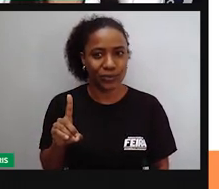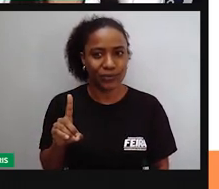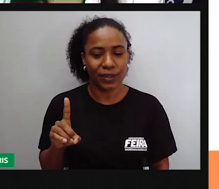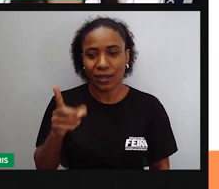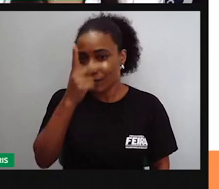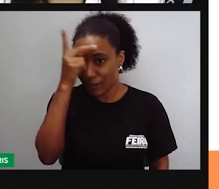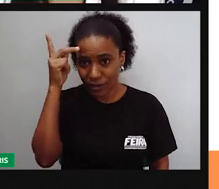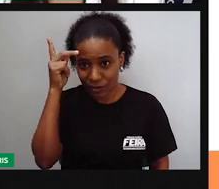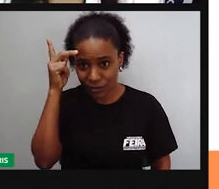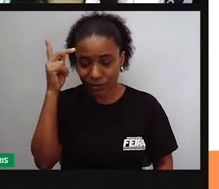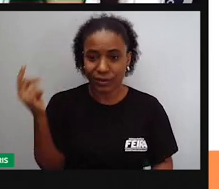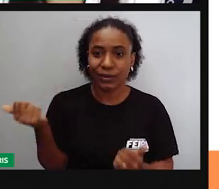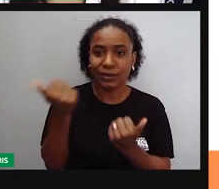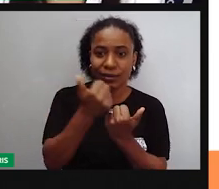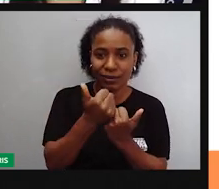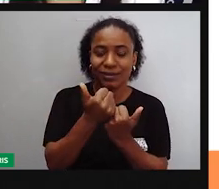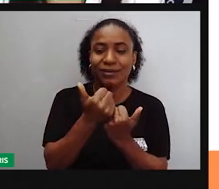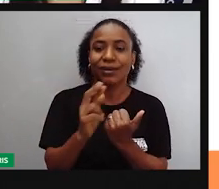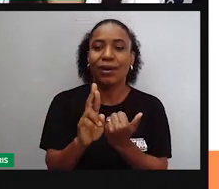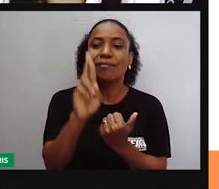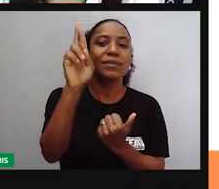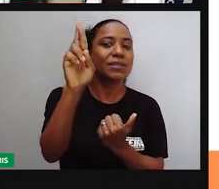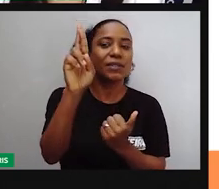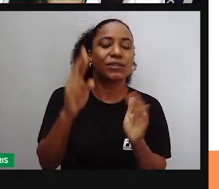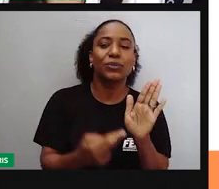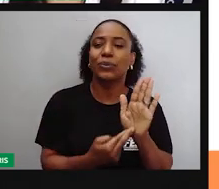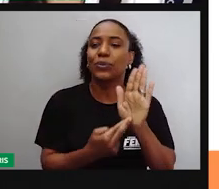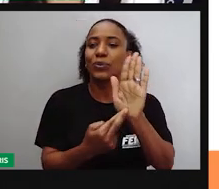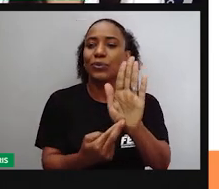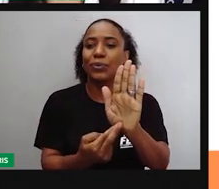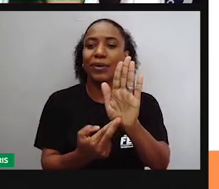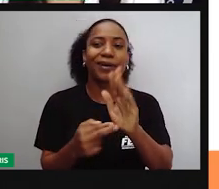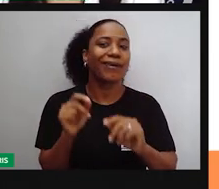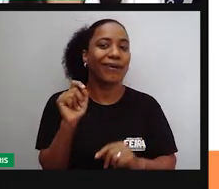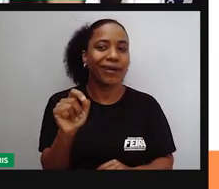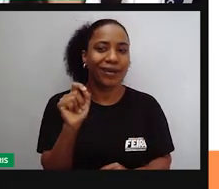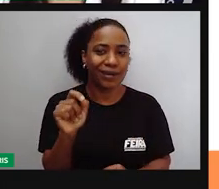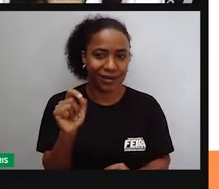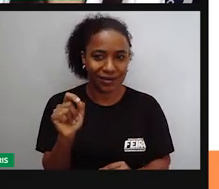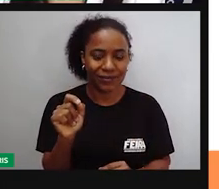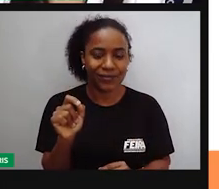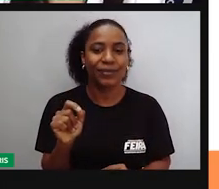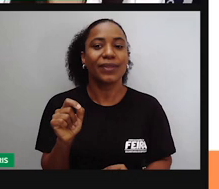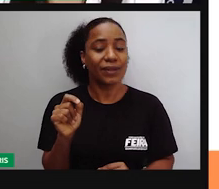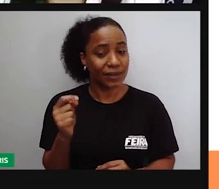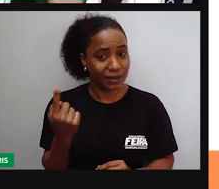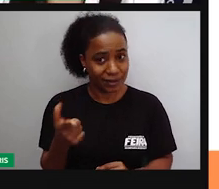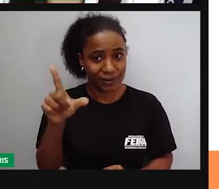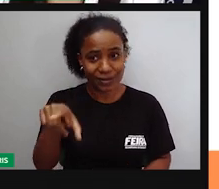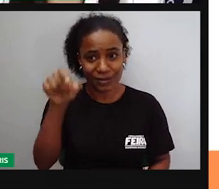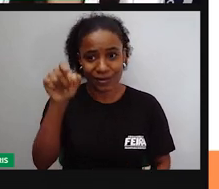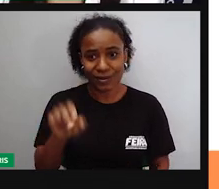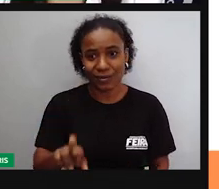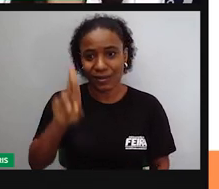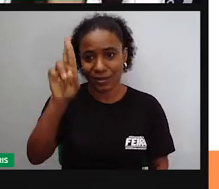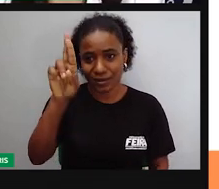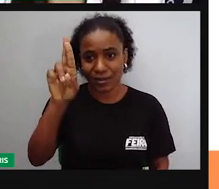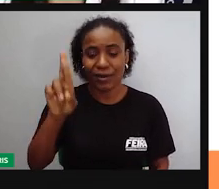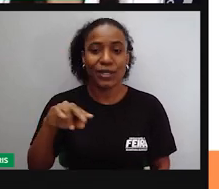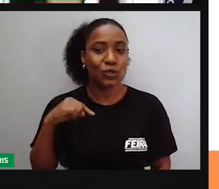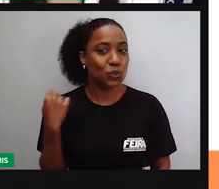ser os seus representantes. Sabendo aí, ó, que esses serão seus representantes. Mas todas as